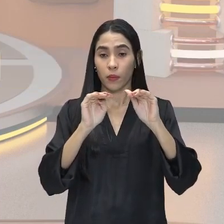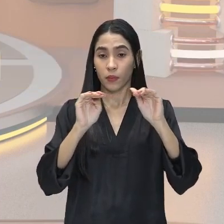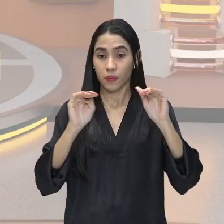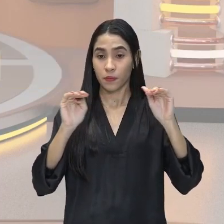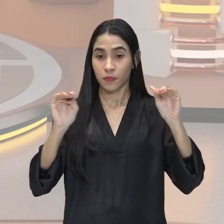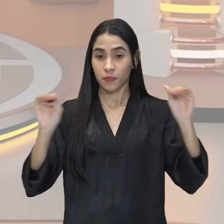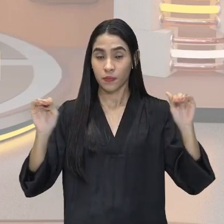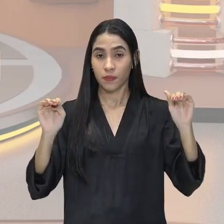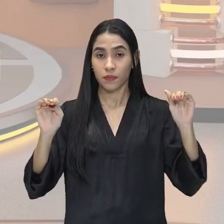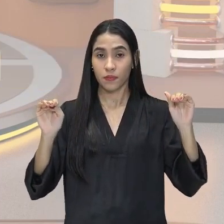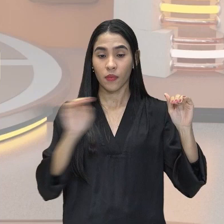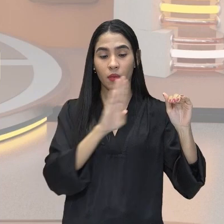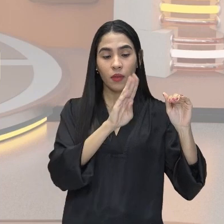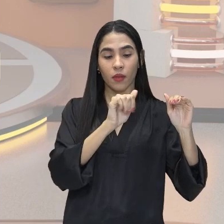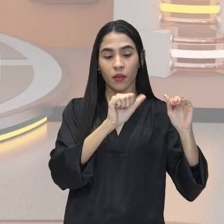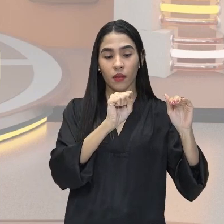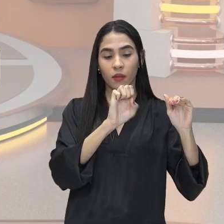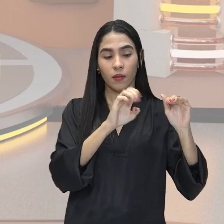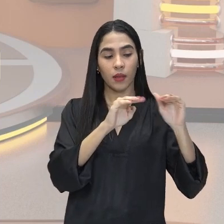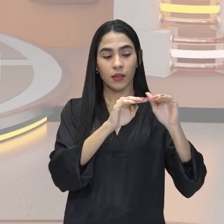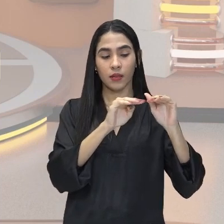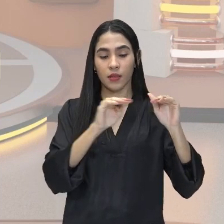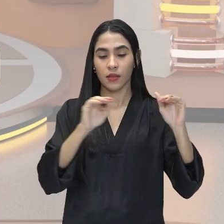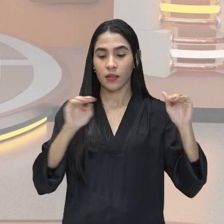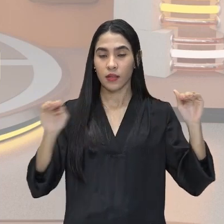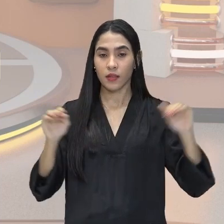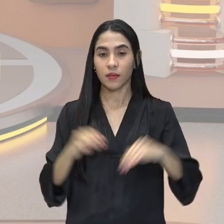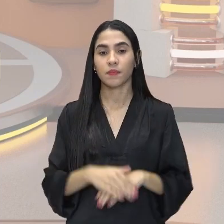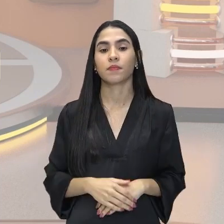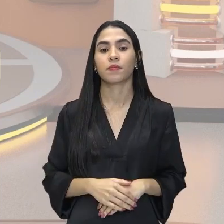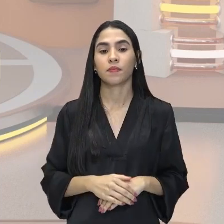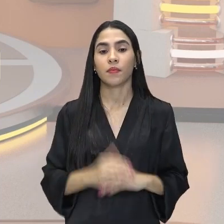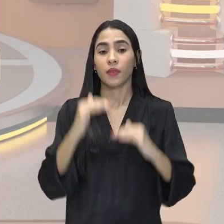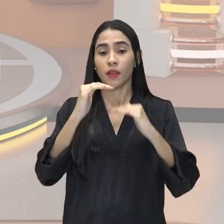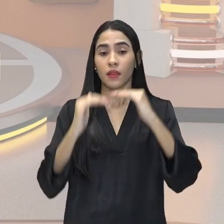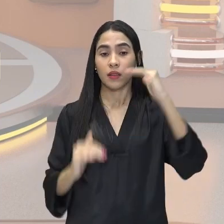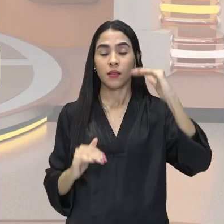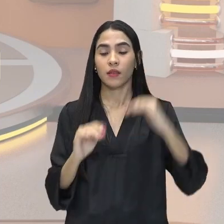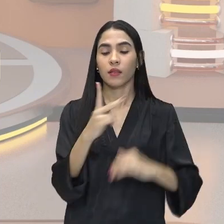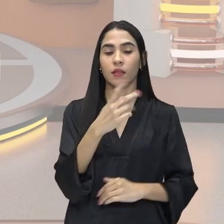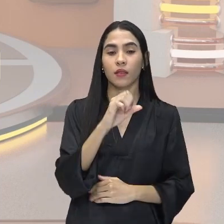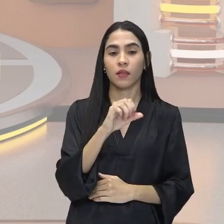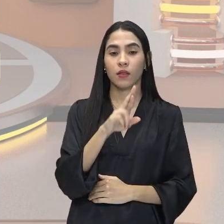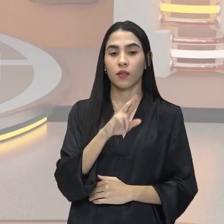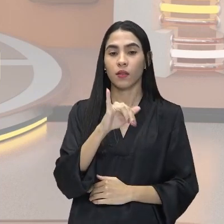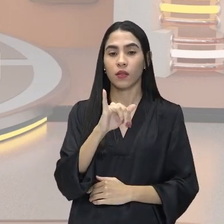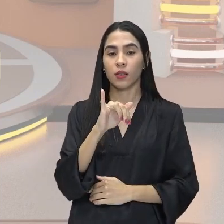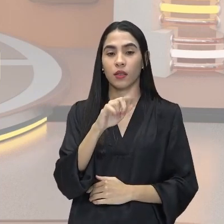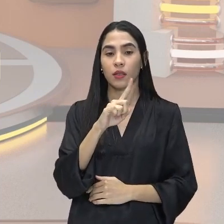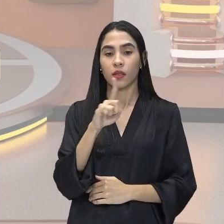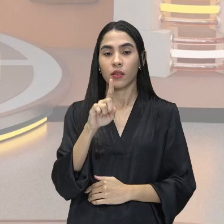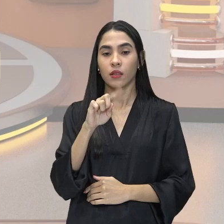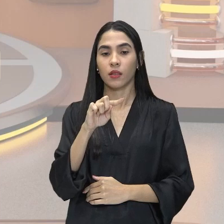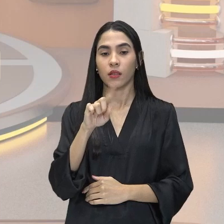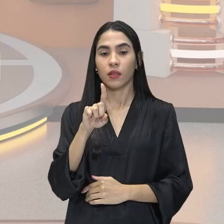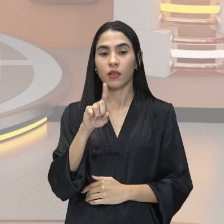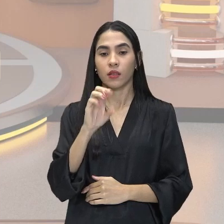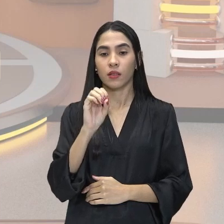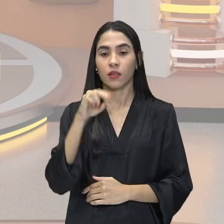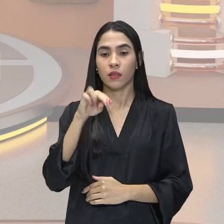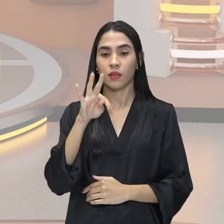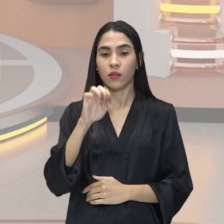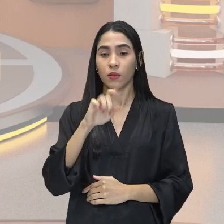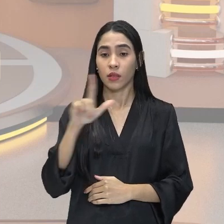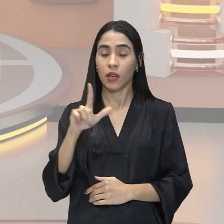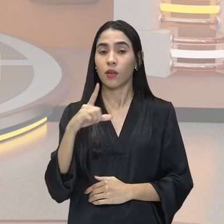na base. Vamos entender isso aqui, gente. A desigualdade horizontal, ela existe entre